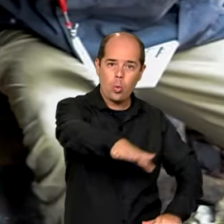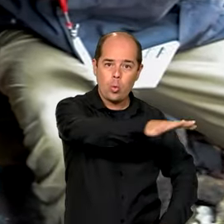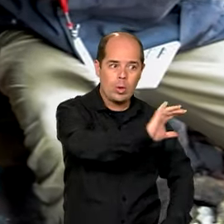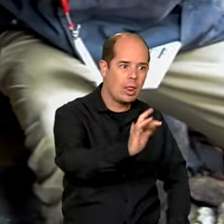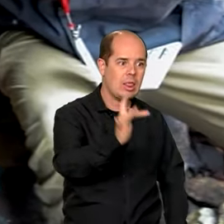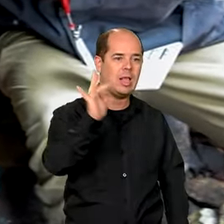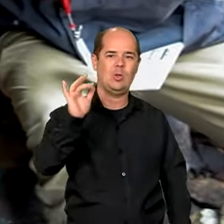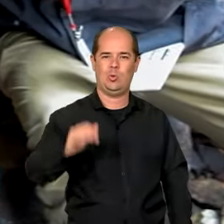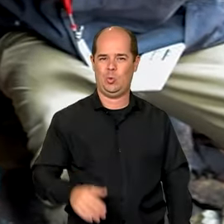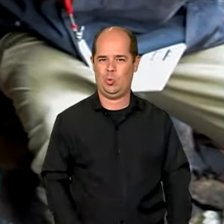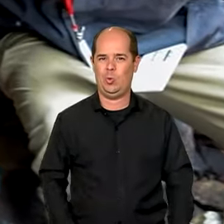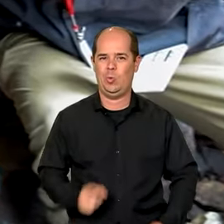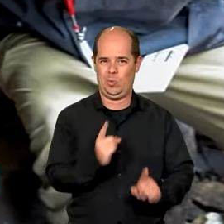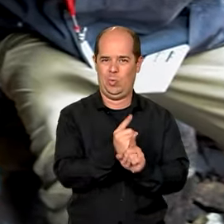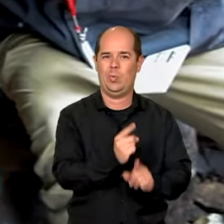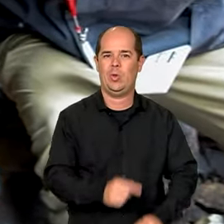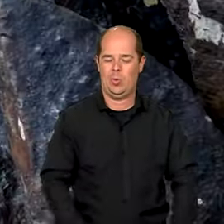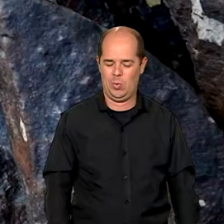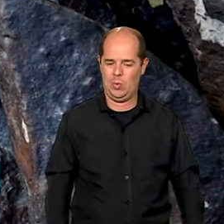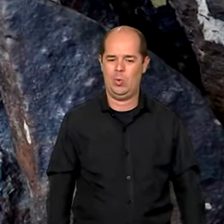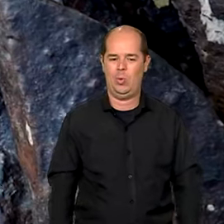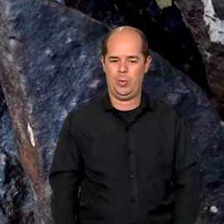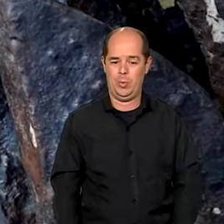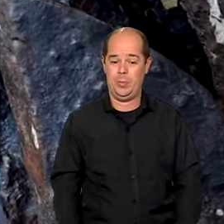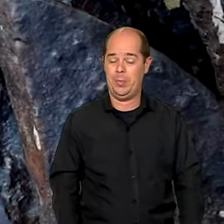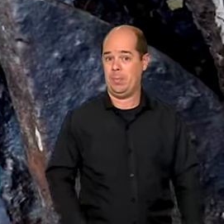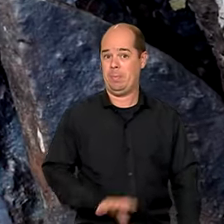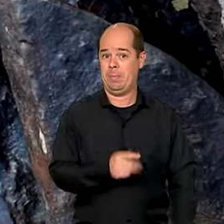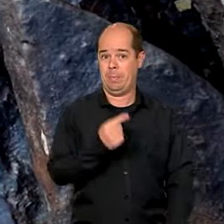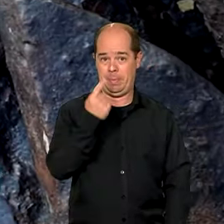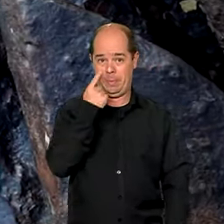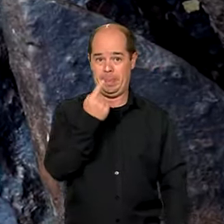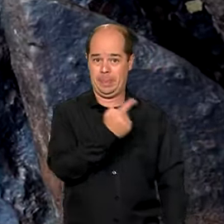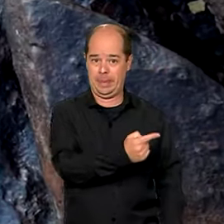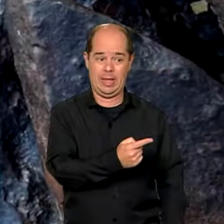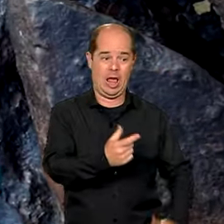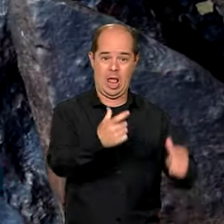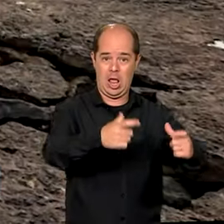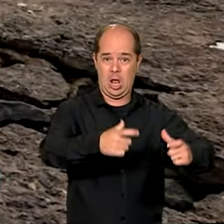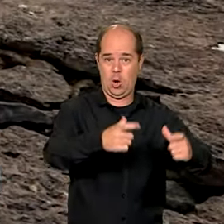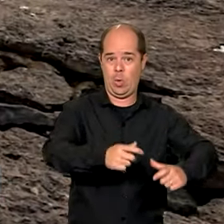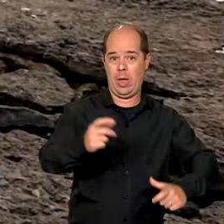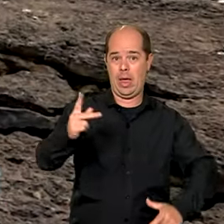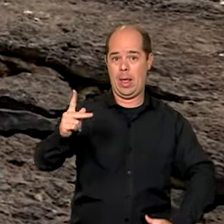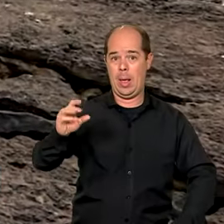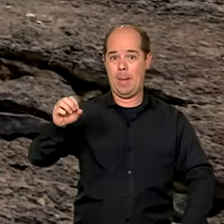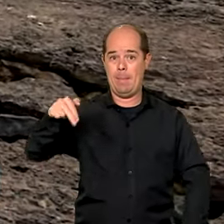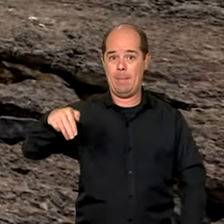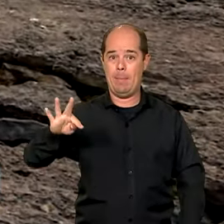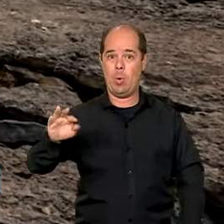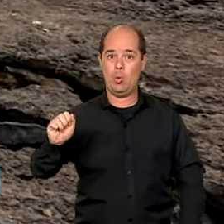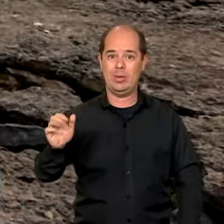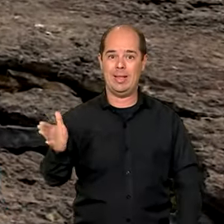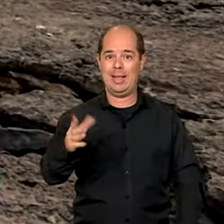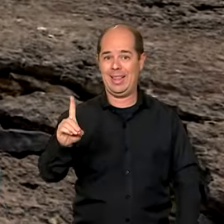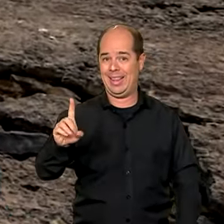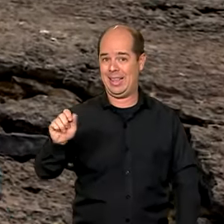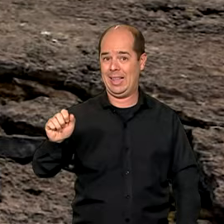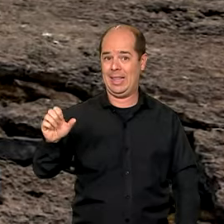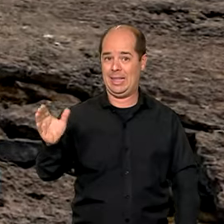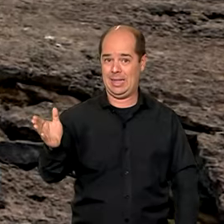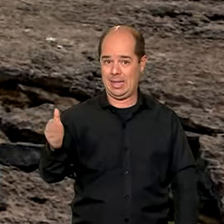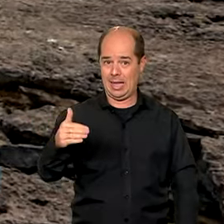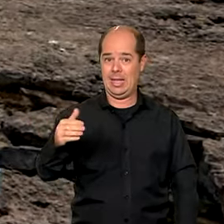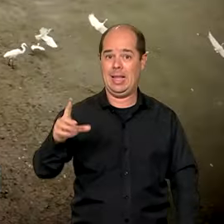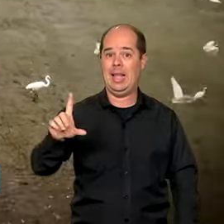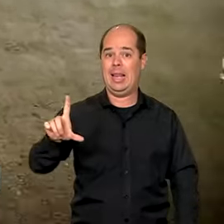vez que as gravuras do sítio arqueológico Ponta das Lagens podem ser vistas. A primeira foi em 2010, quando o